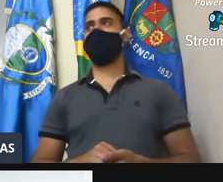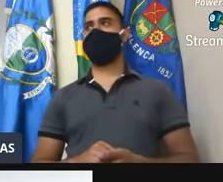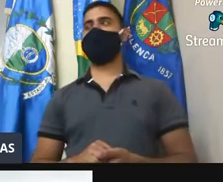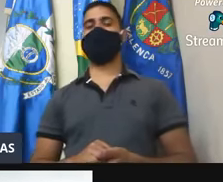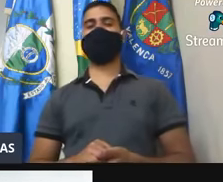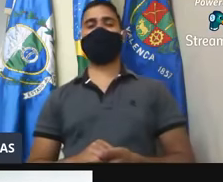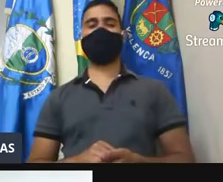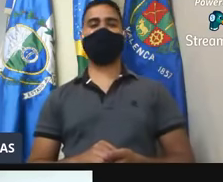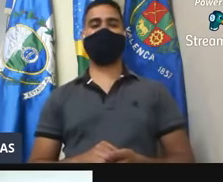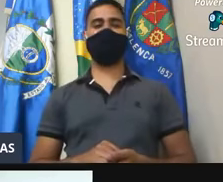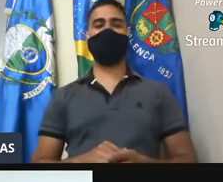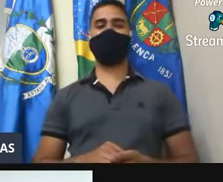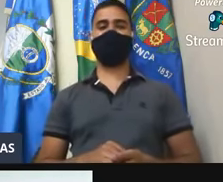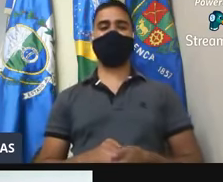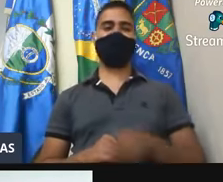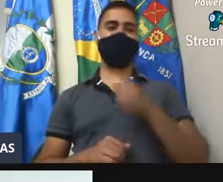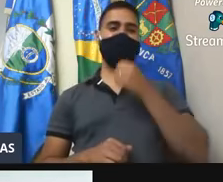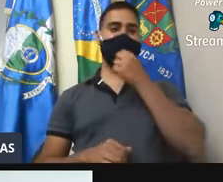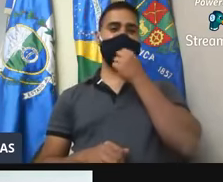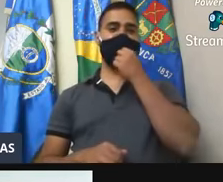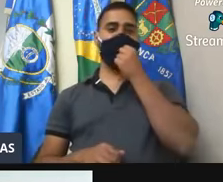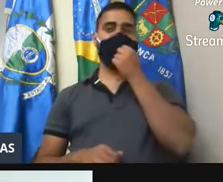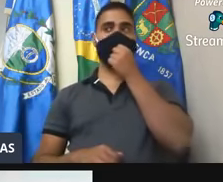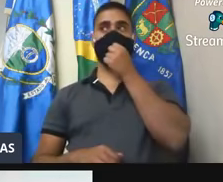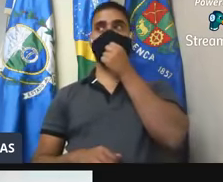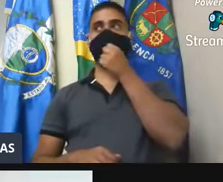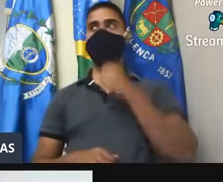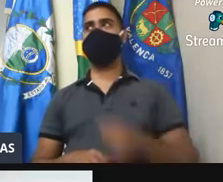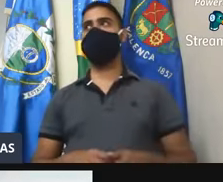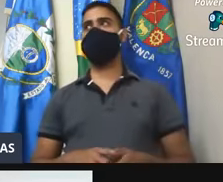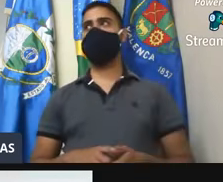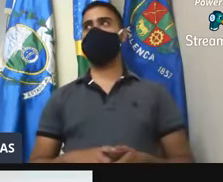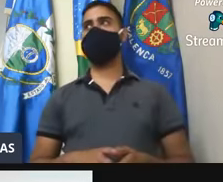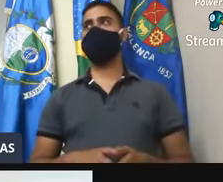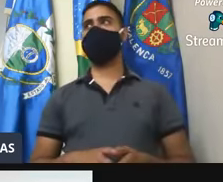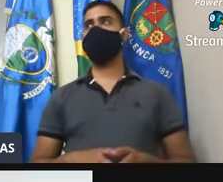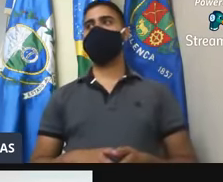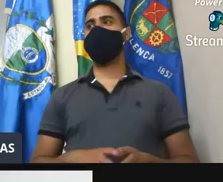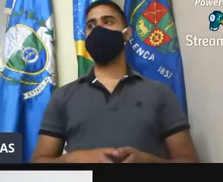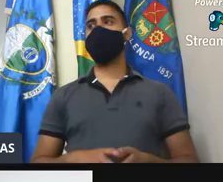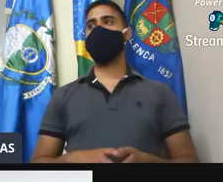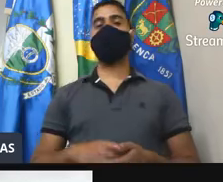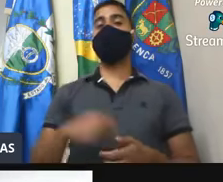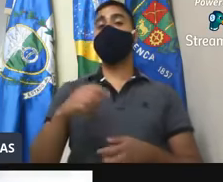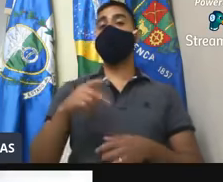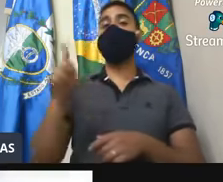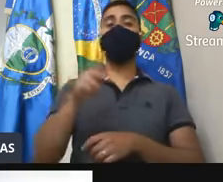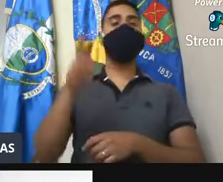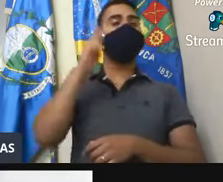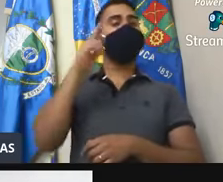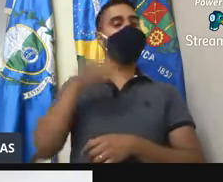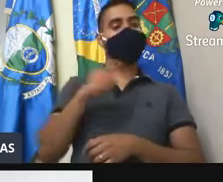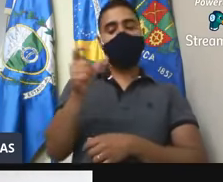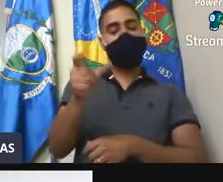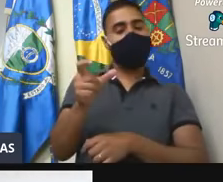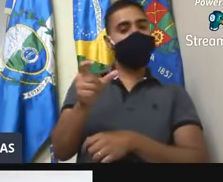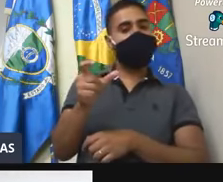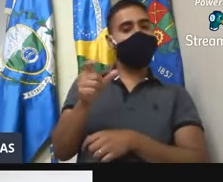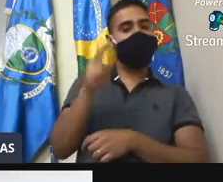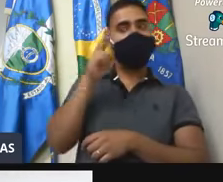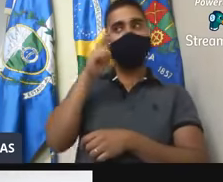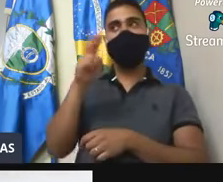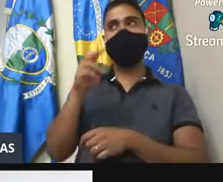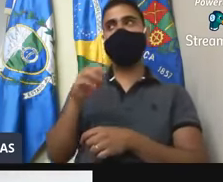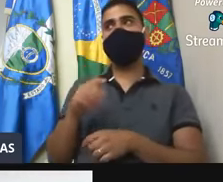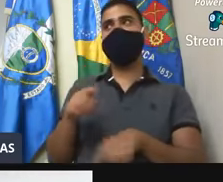fala. Ele que fica com seu controle na mão. Colocar no